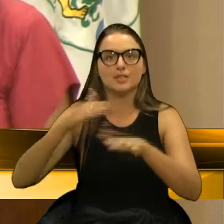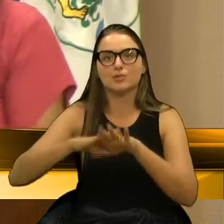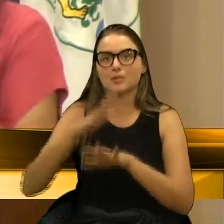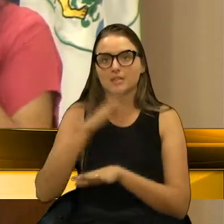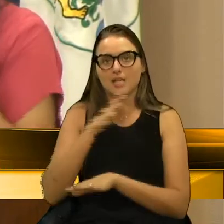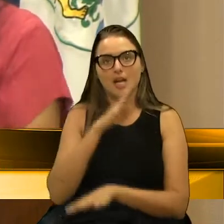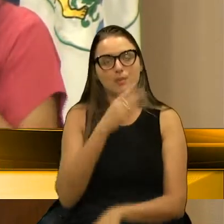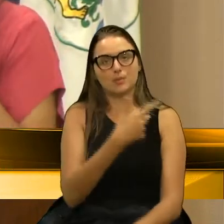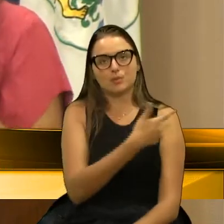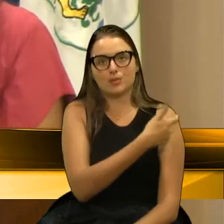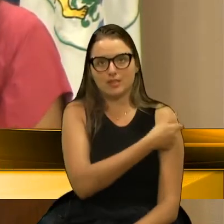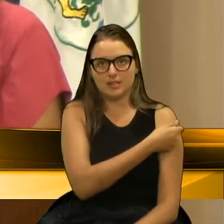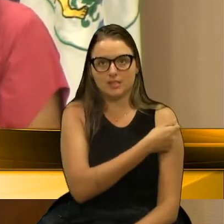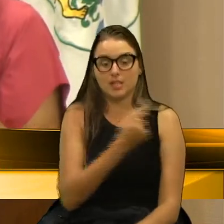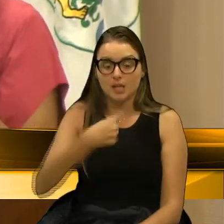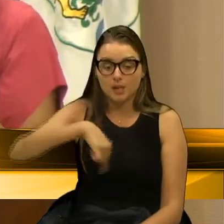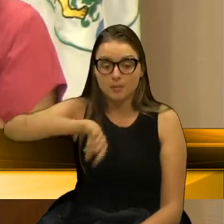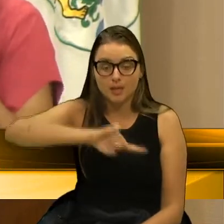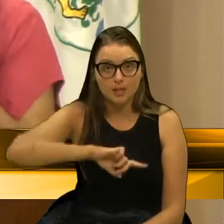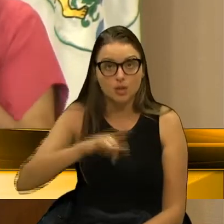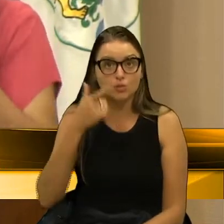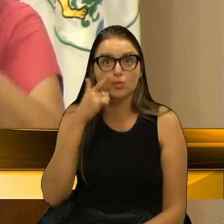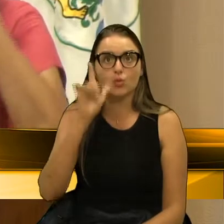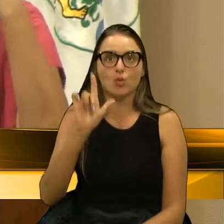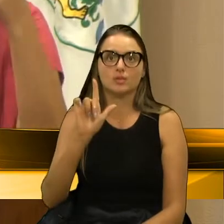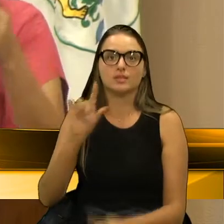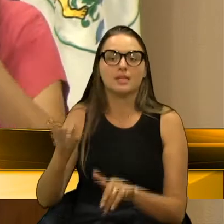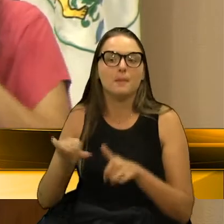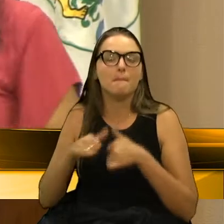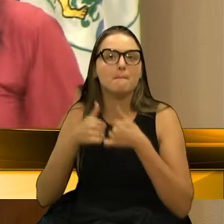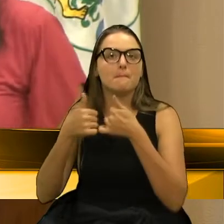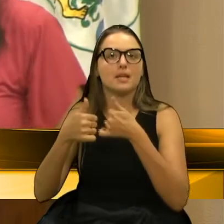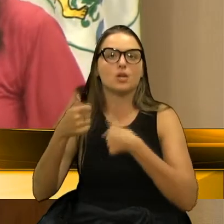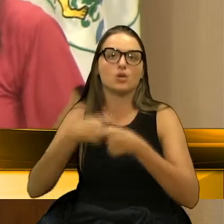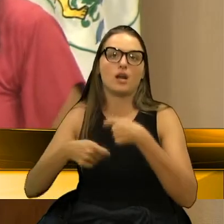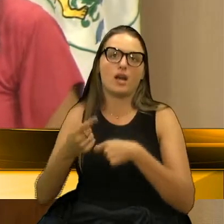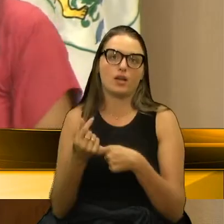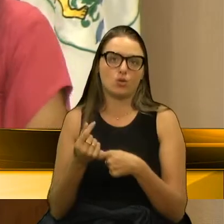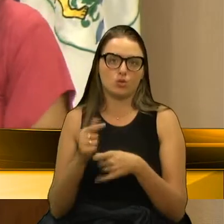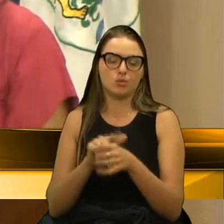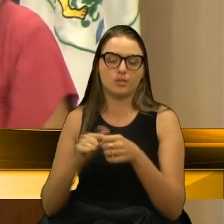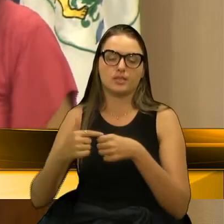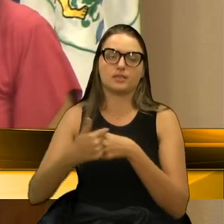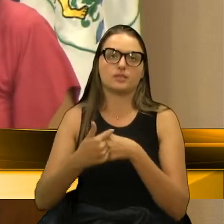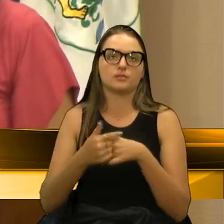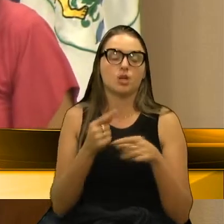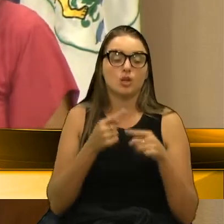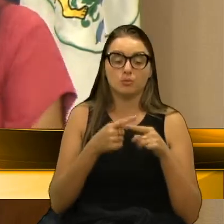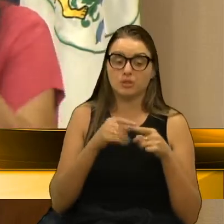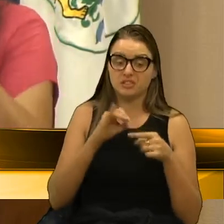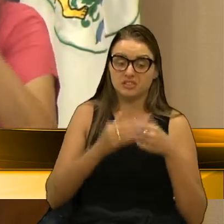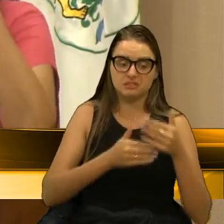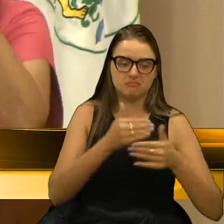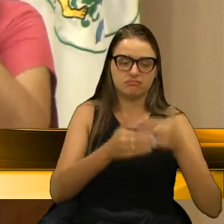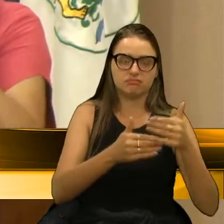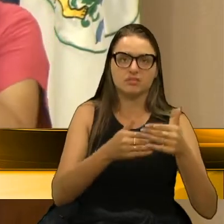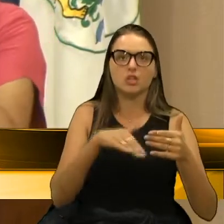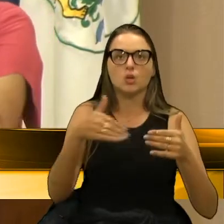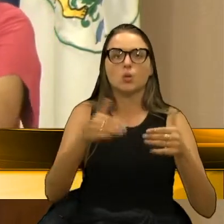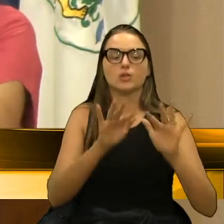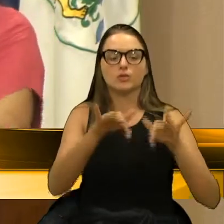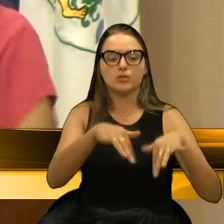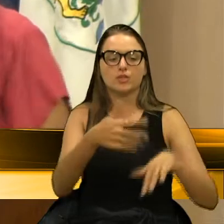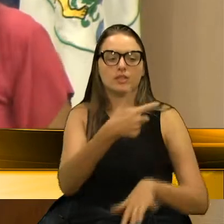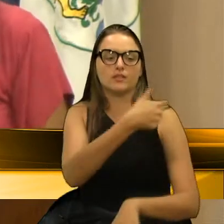para que a gente realmente consiga aumentar, melhorar a economia na nossa cidade. Porque nesse ritmo, quando terminar a vacinação,